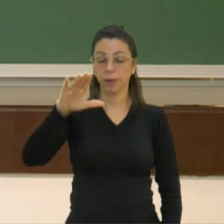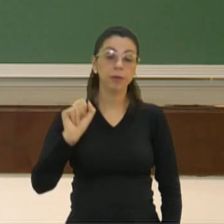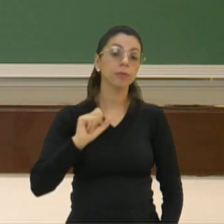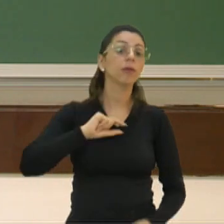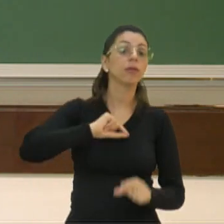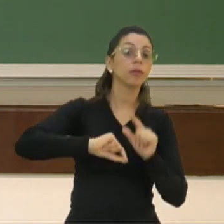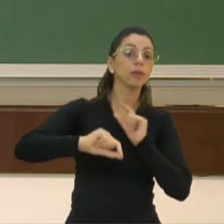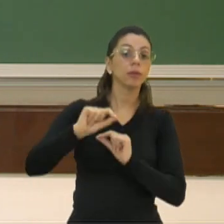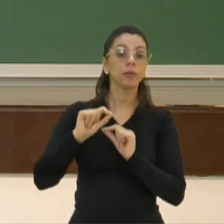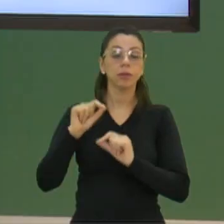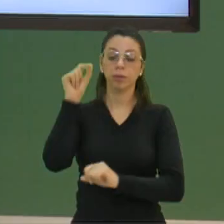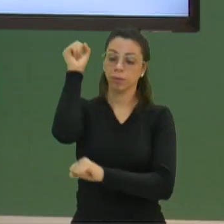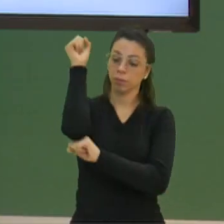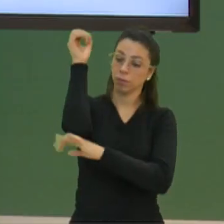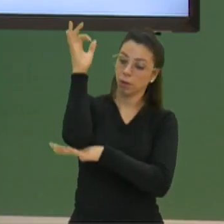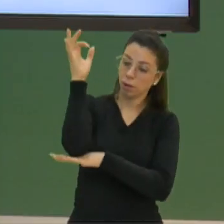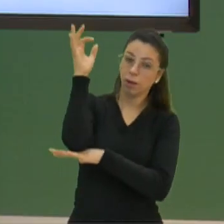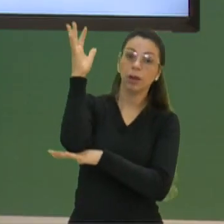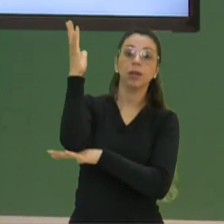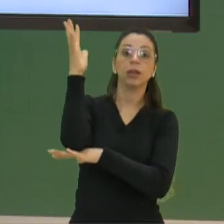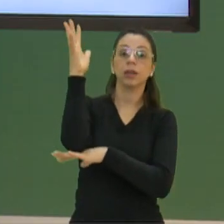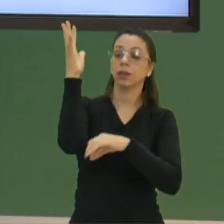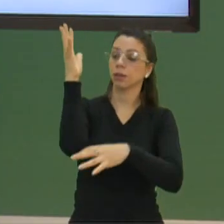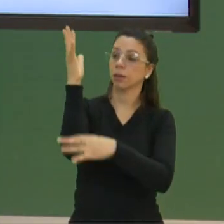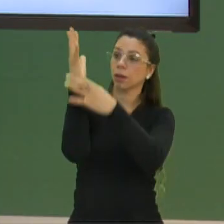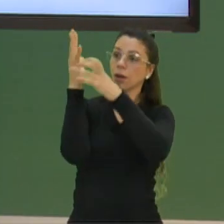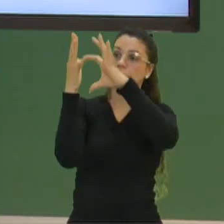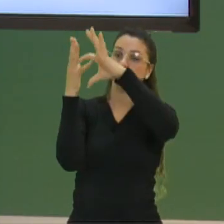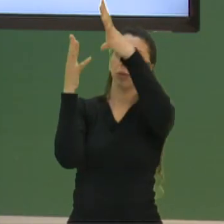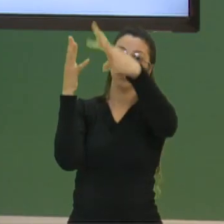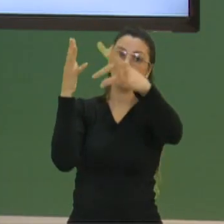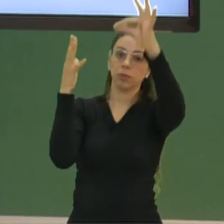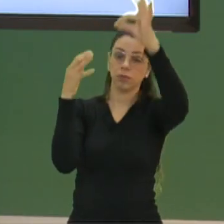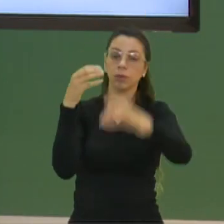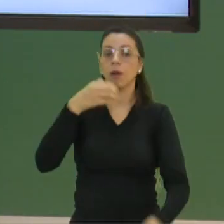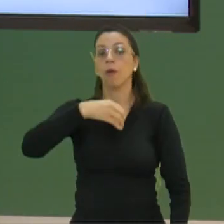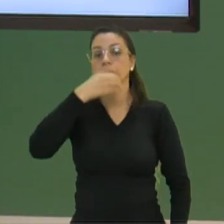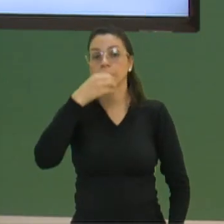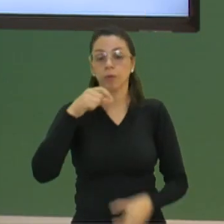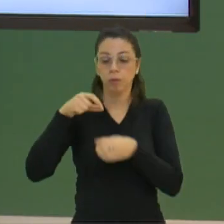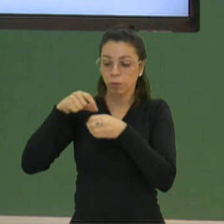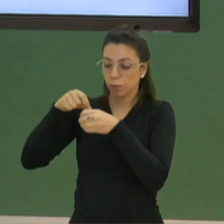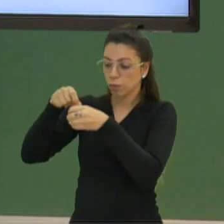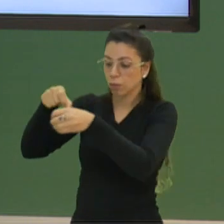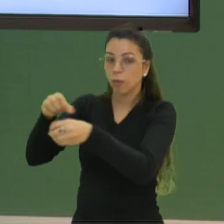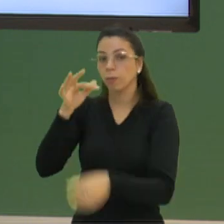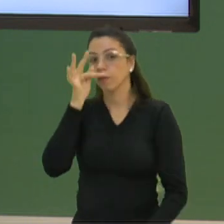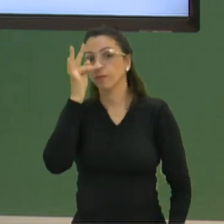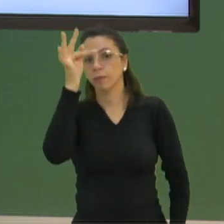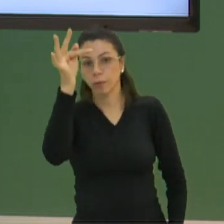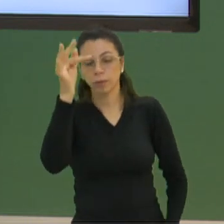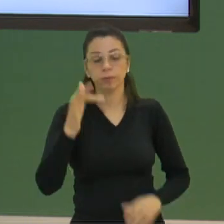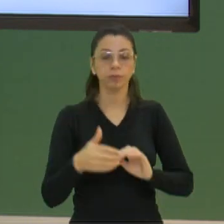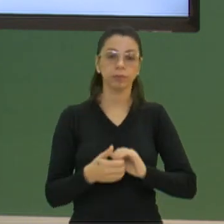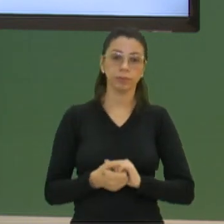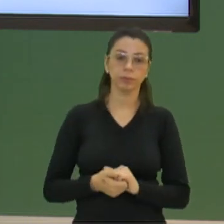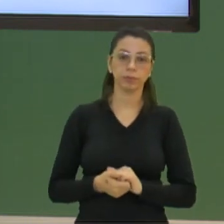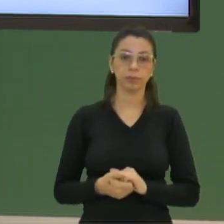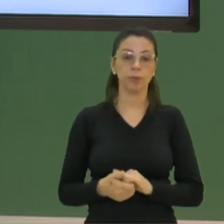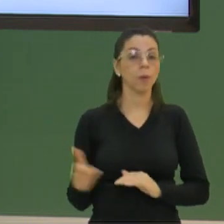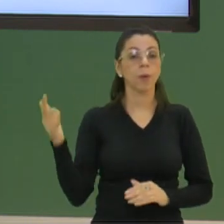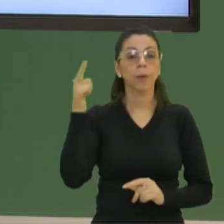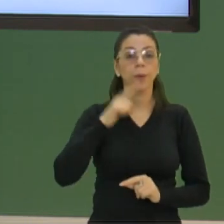quando a gente falou de raiz, de caule, de folha, e agora frutos, sementes e flores. Então, a gente consegue